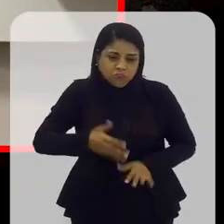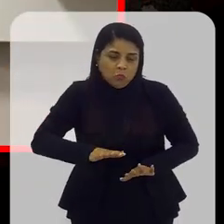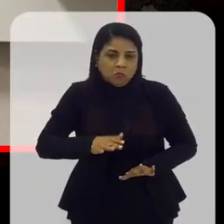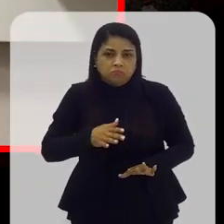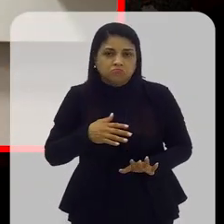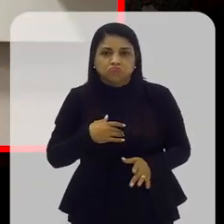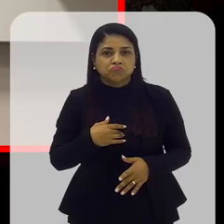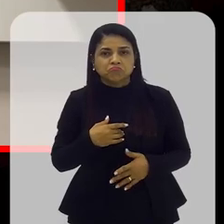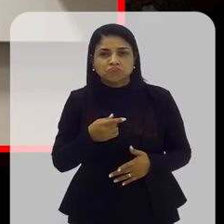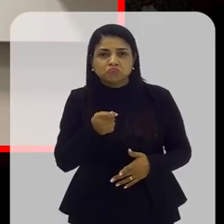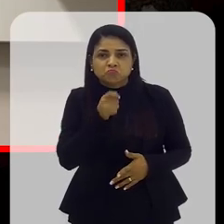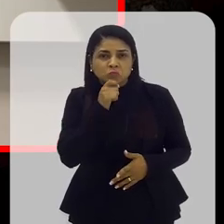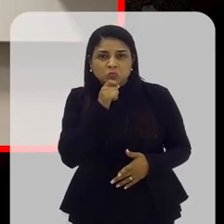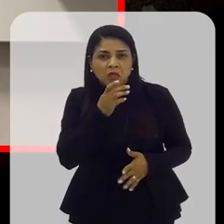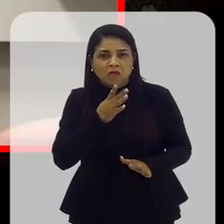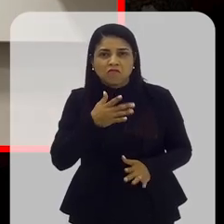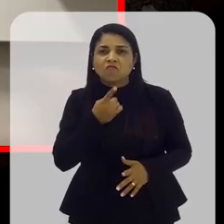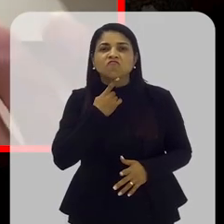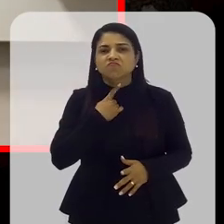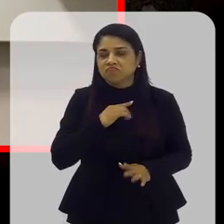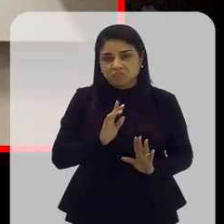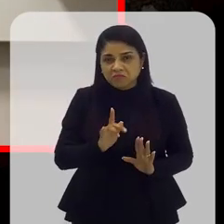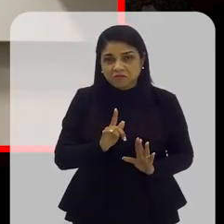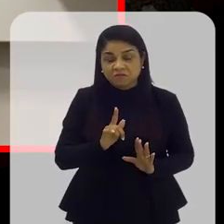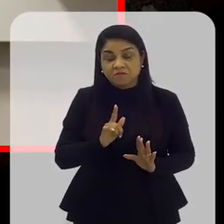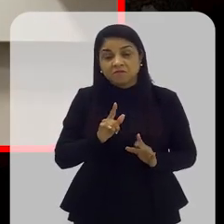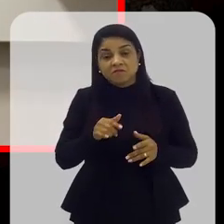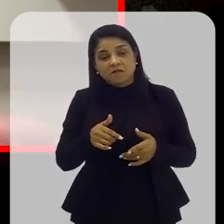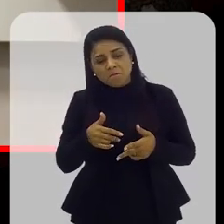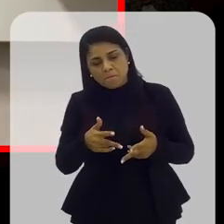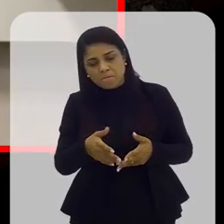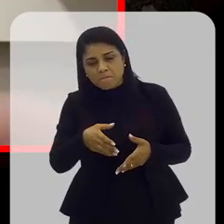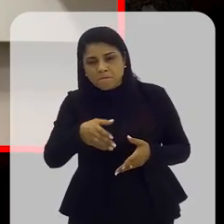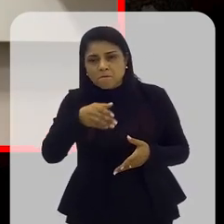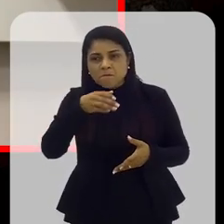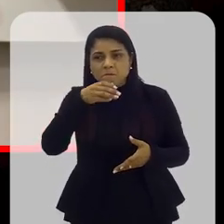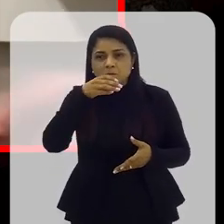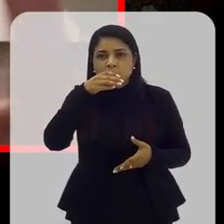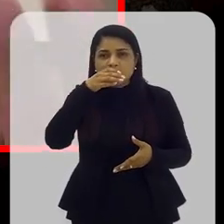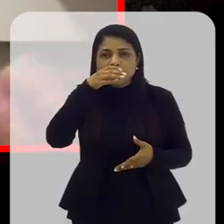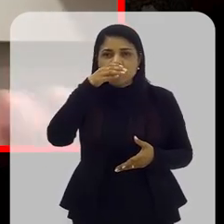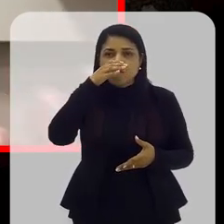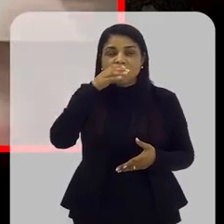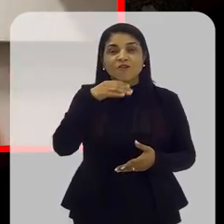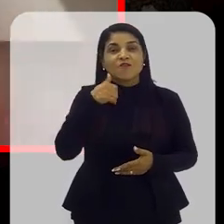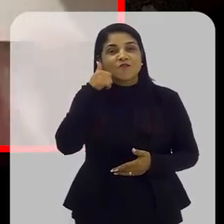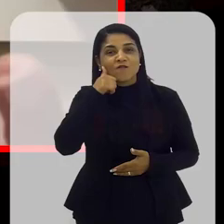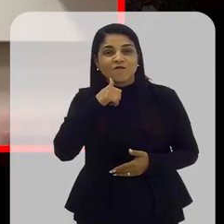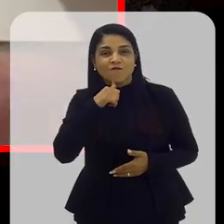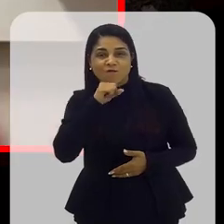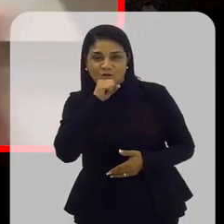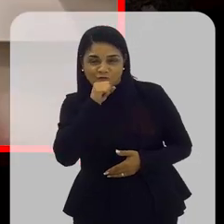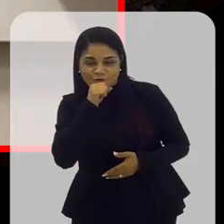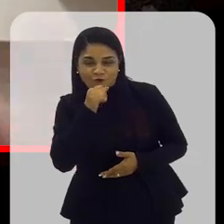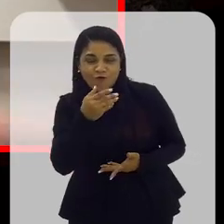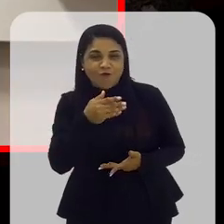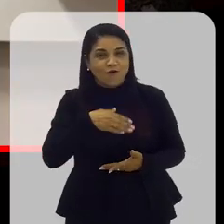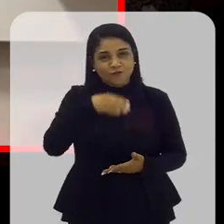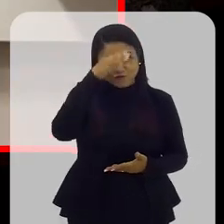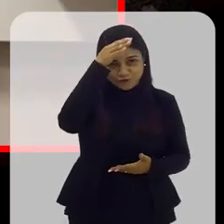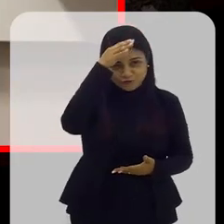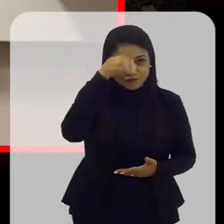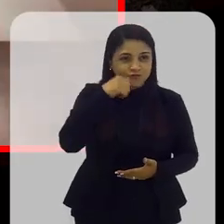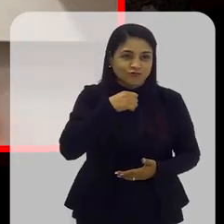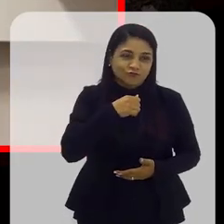aquilo que ela nunca sentiu o gosto, né? Então, às vezes, ela vê aquilo e é muito comum, a avó, a tia